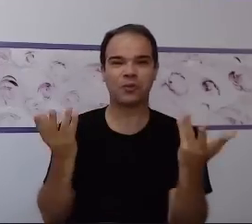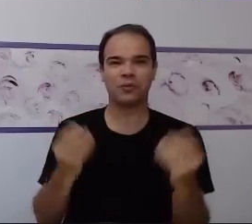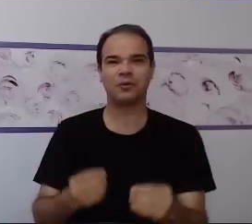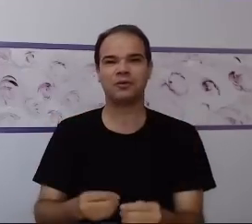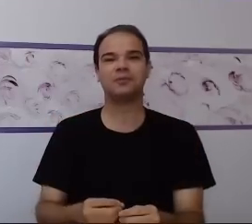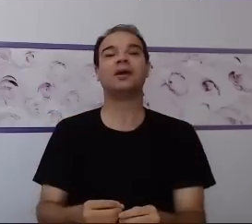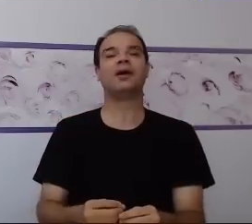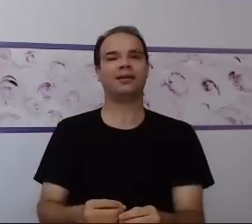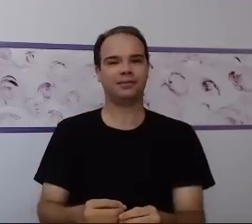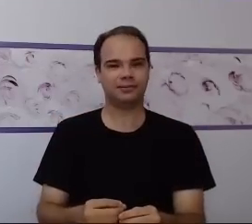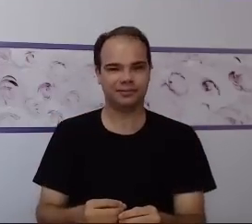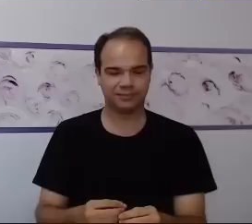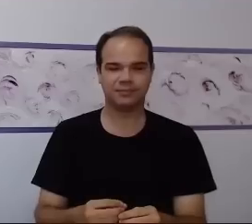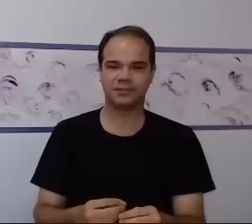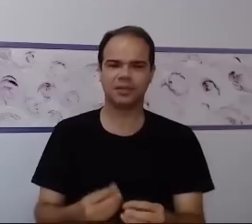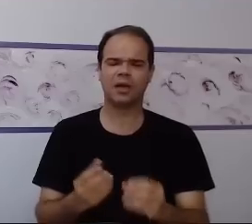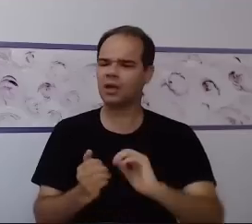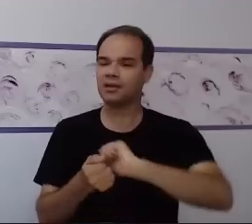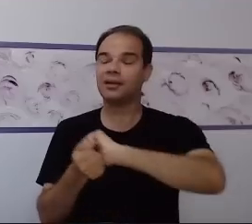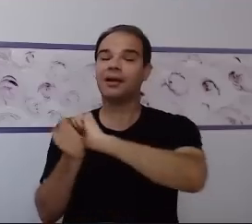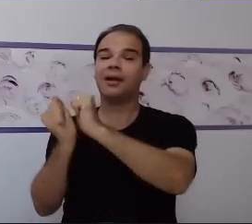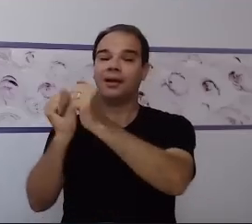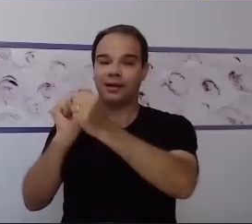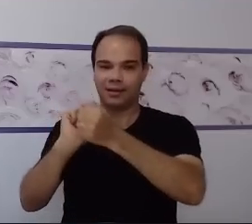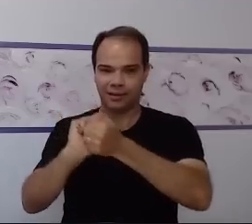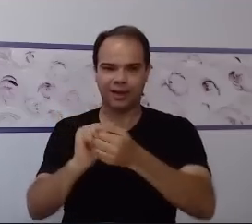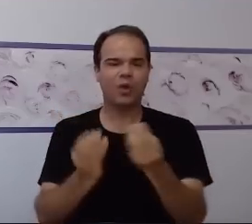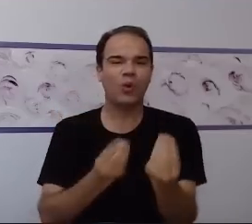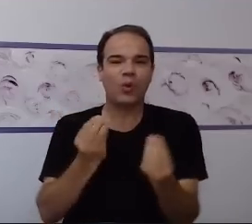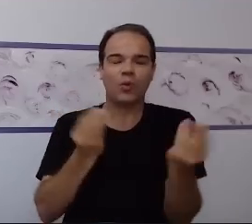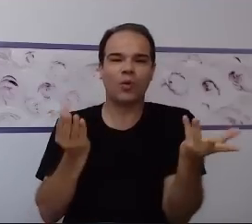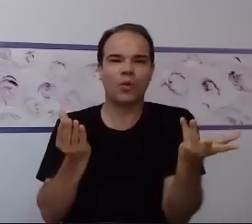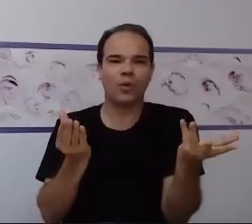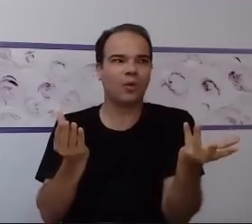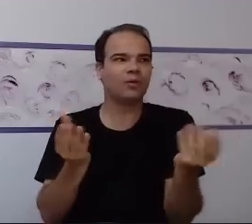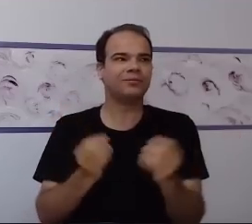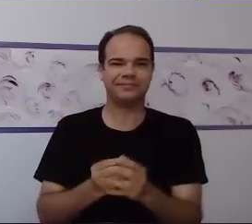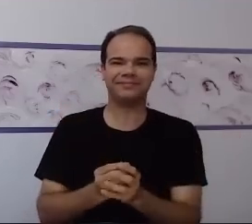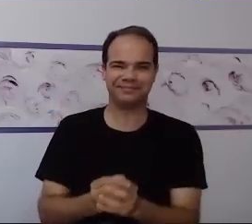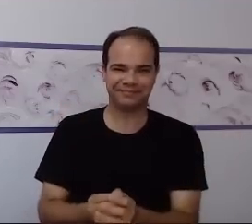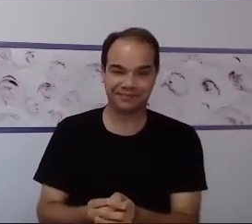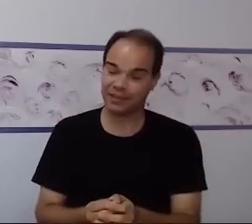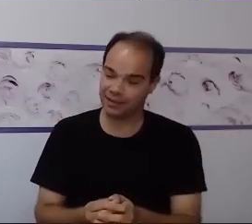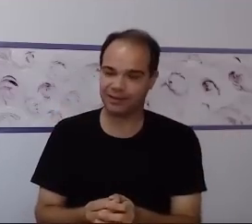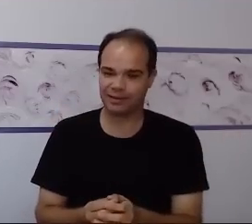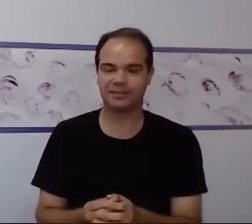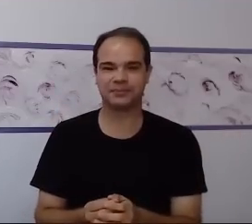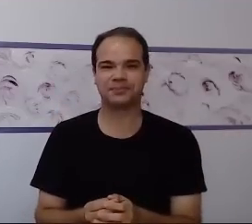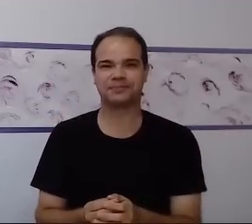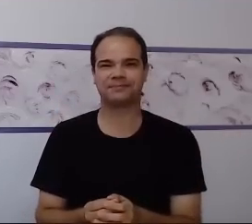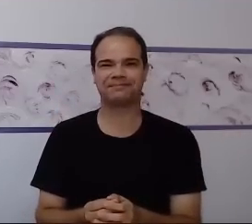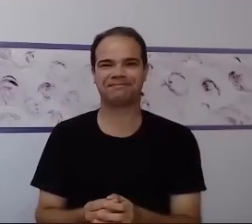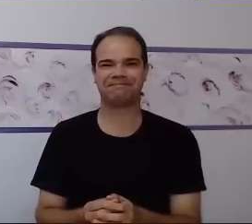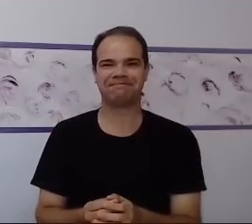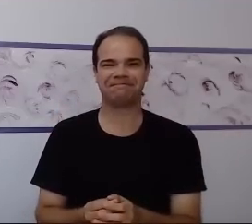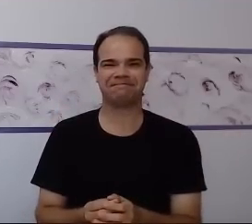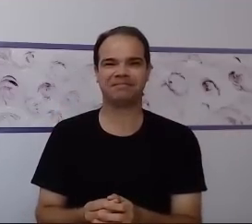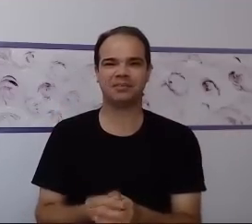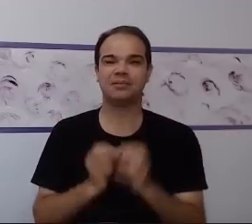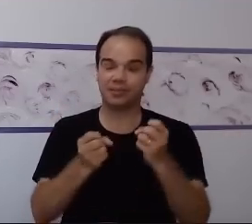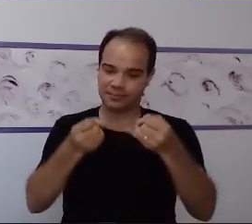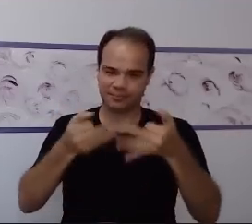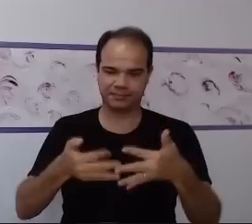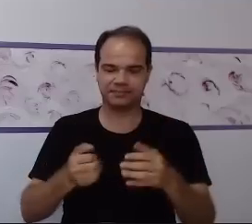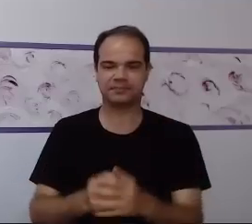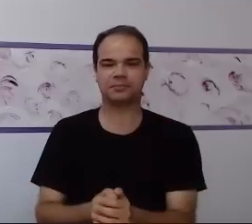aqui para falar mesmo. É como se faz para chegar nas adequações. Mas já quer adequar ali, vamos lá, vai.